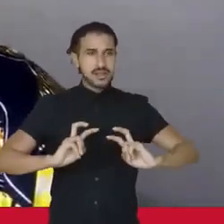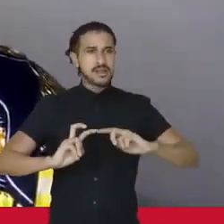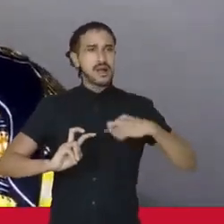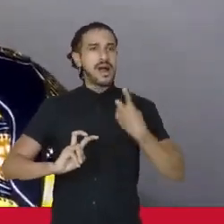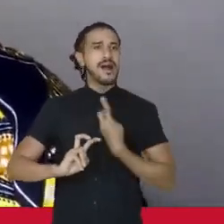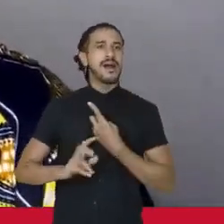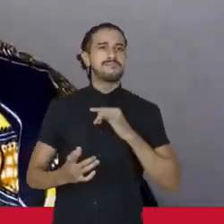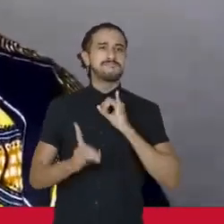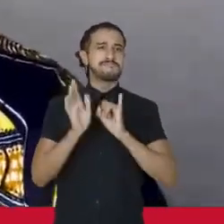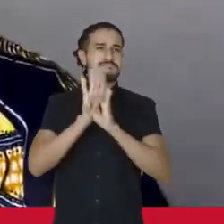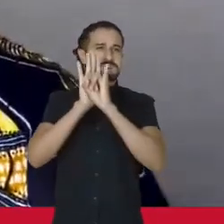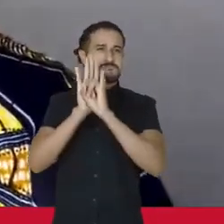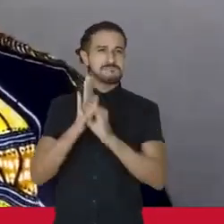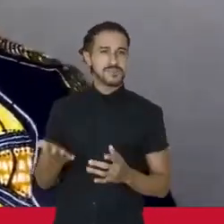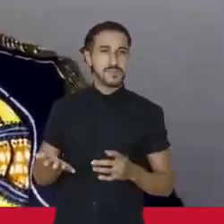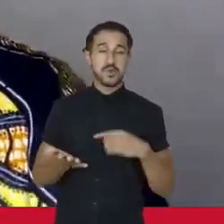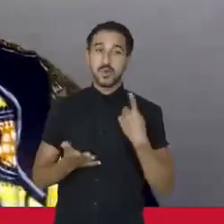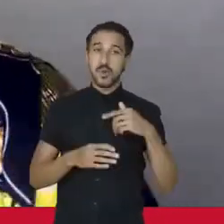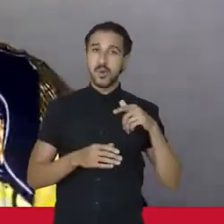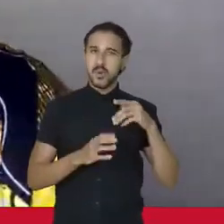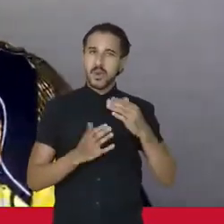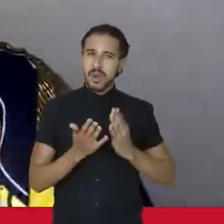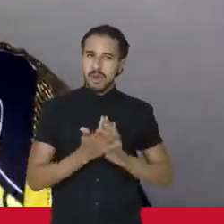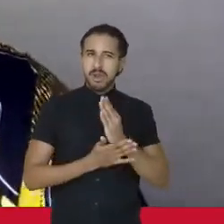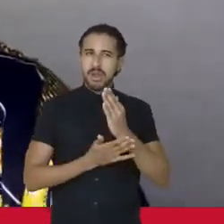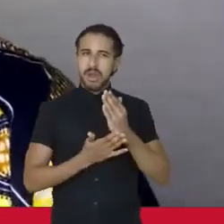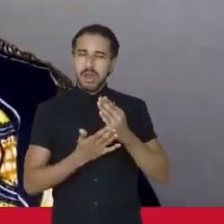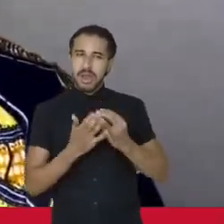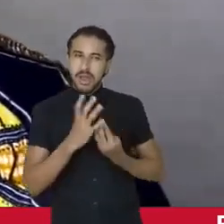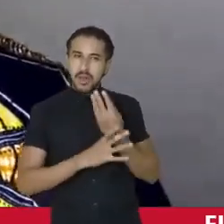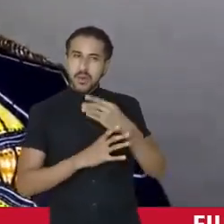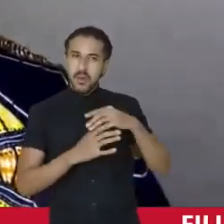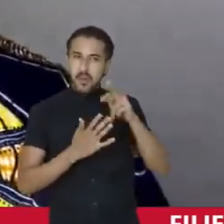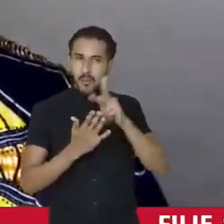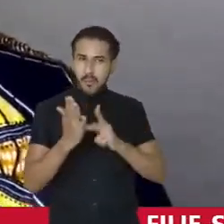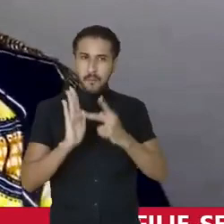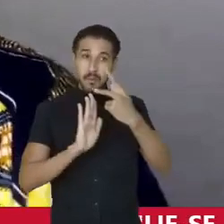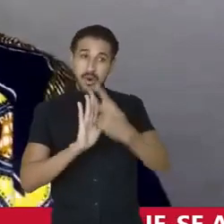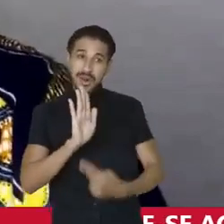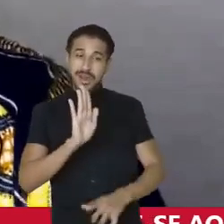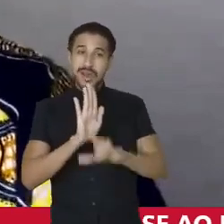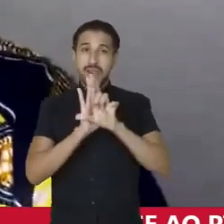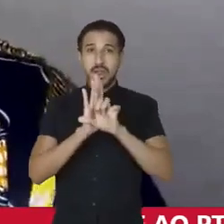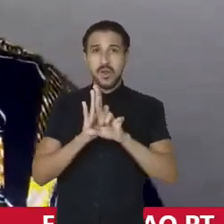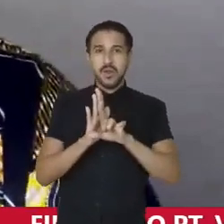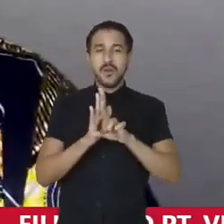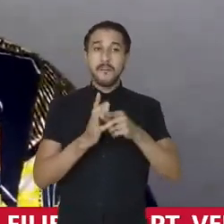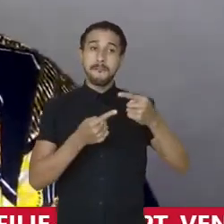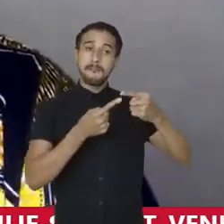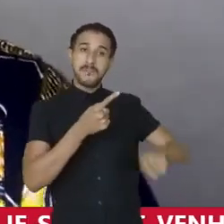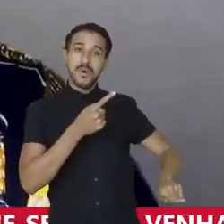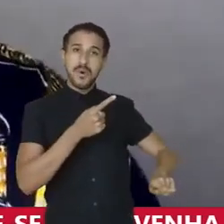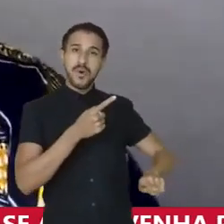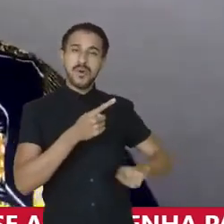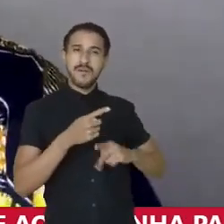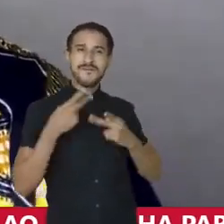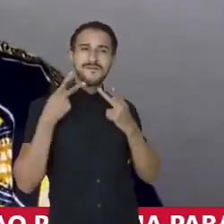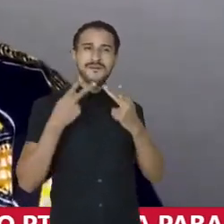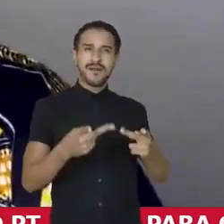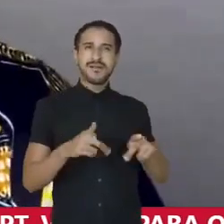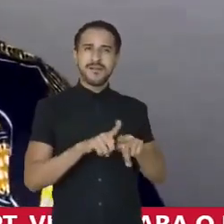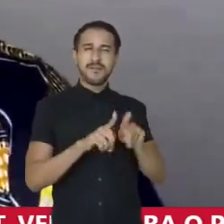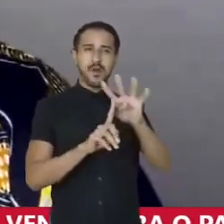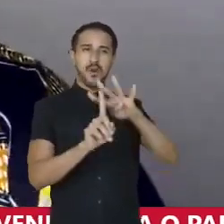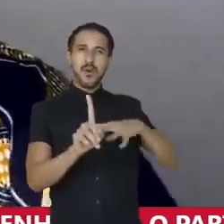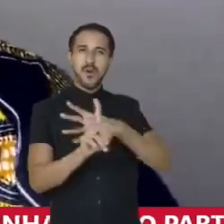nossos mandatos. A gente protocolou também, está construindo internamente, Matos, um projeto de lei que proíbe a missão e a